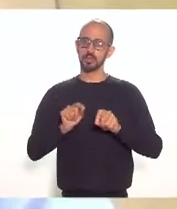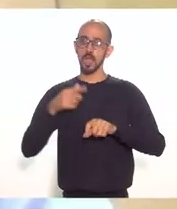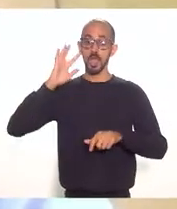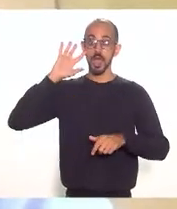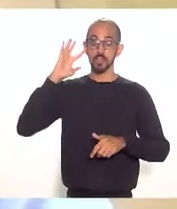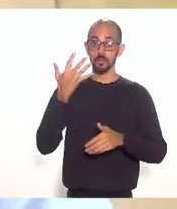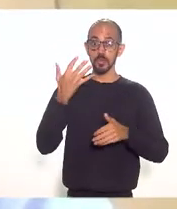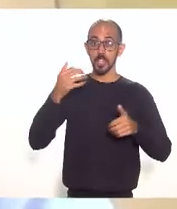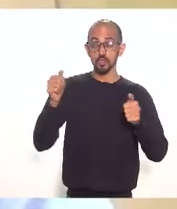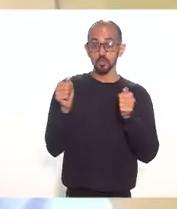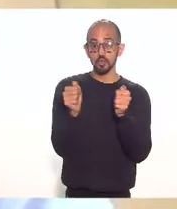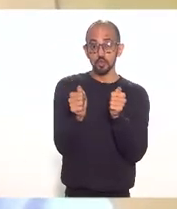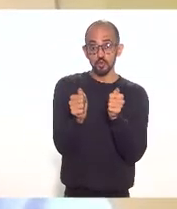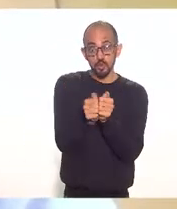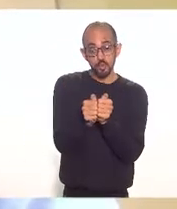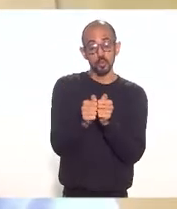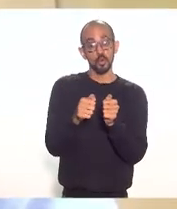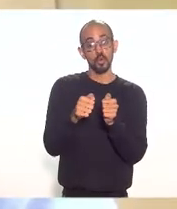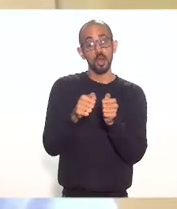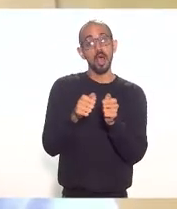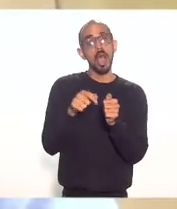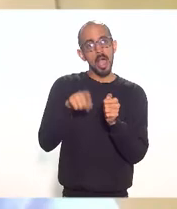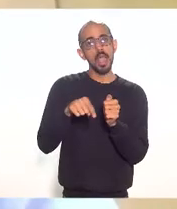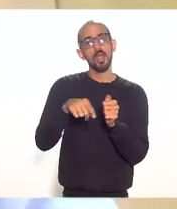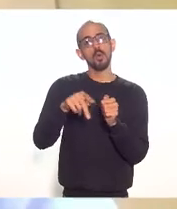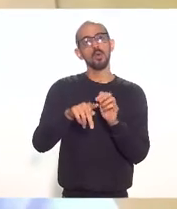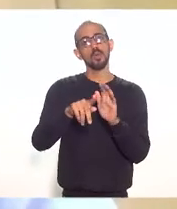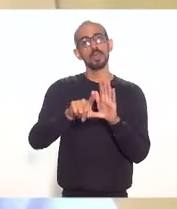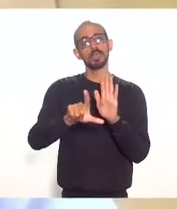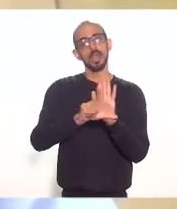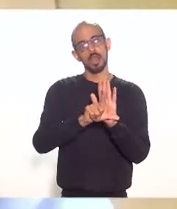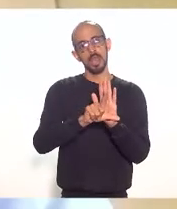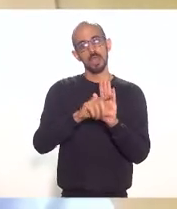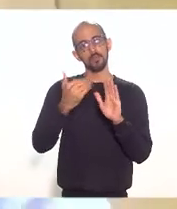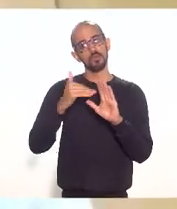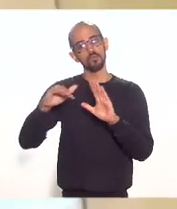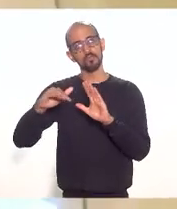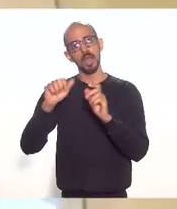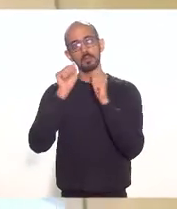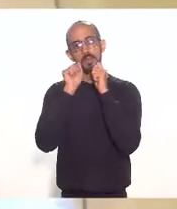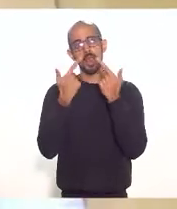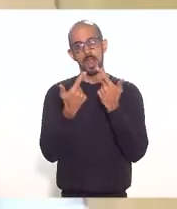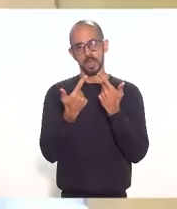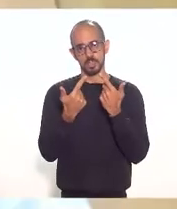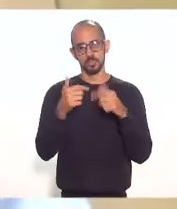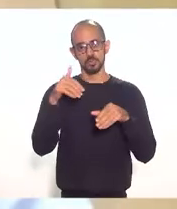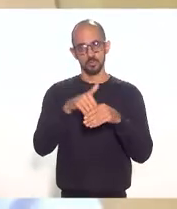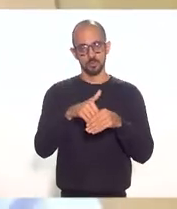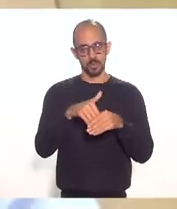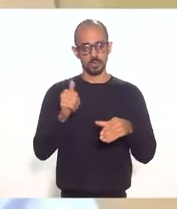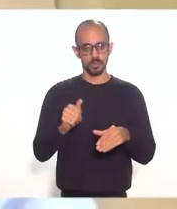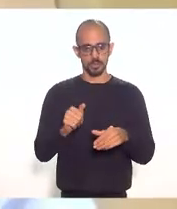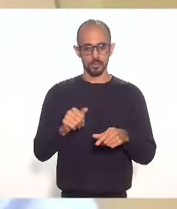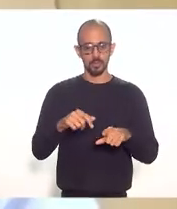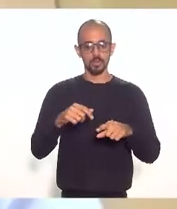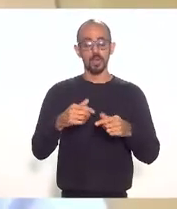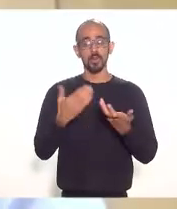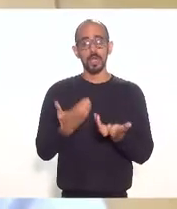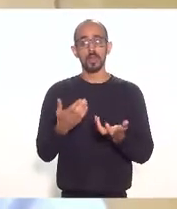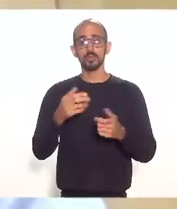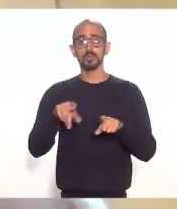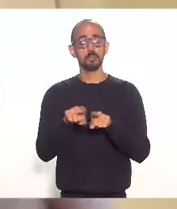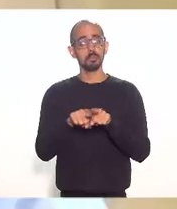em boa parte com esse projeto de lei enviado para a LERJ. Eu queria, depois que o vossa excelência passasse para a Priscila da Secretaria de Fazenda para